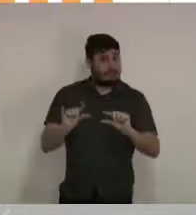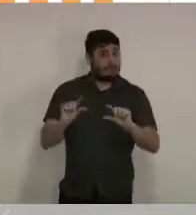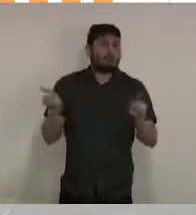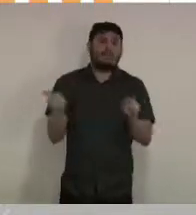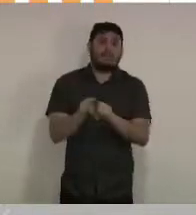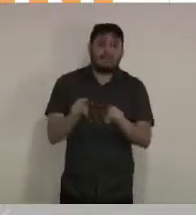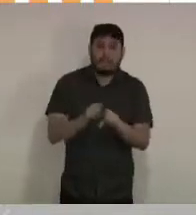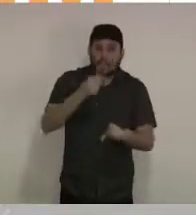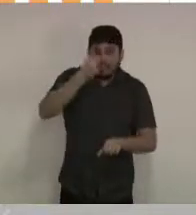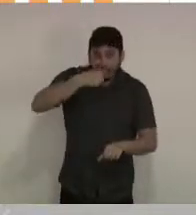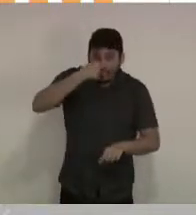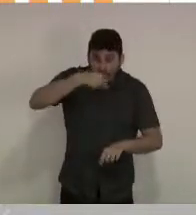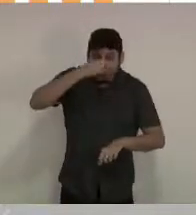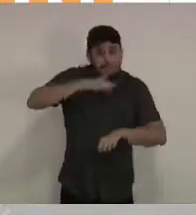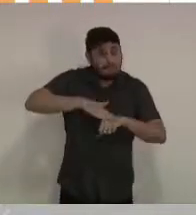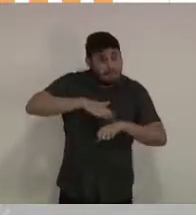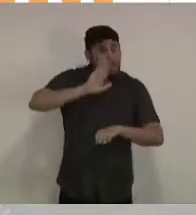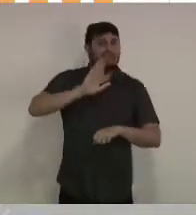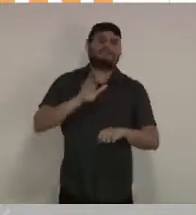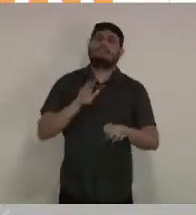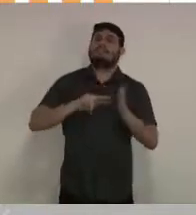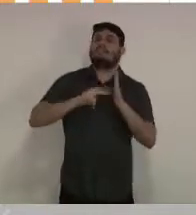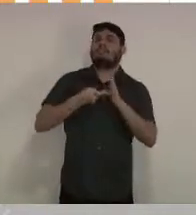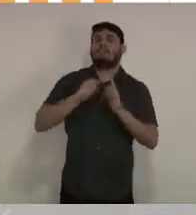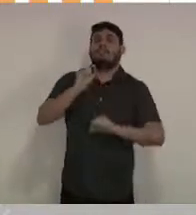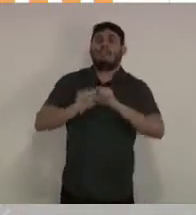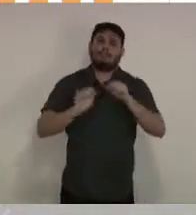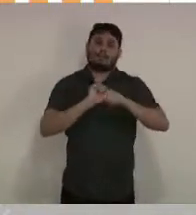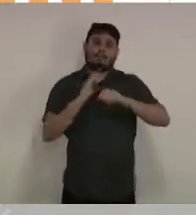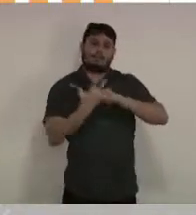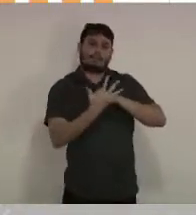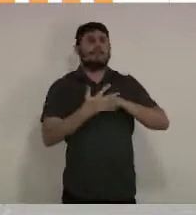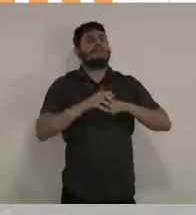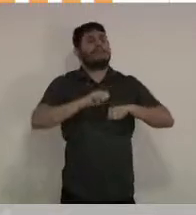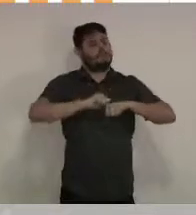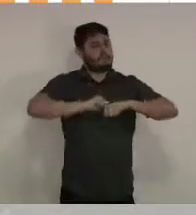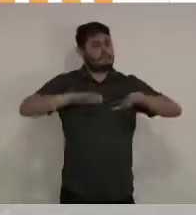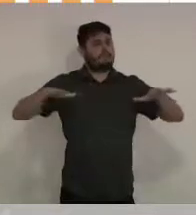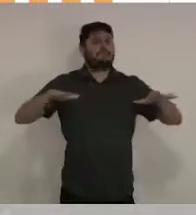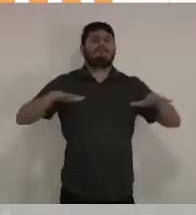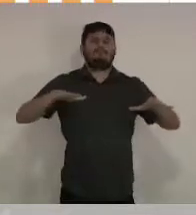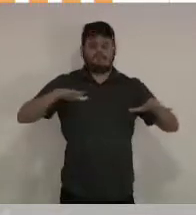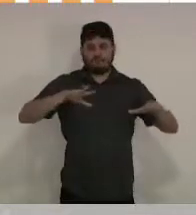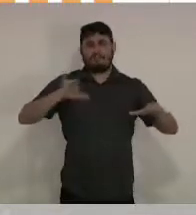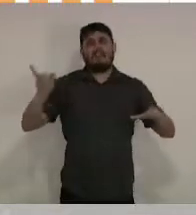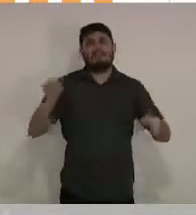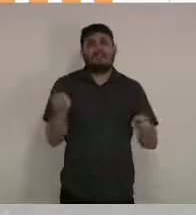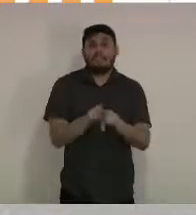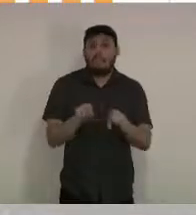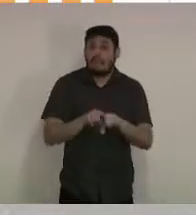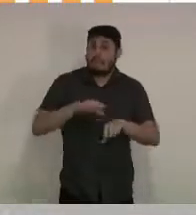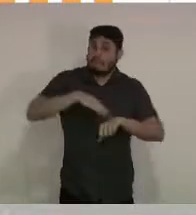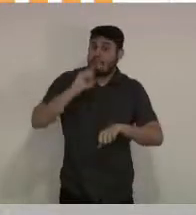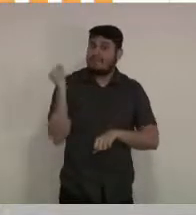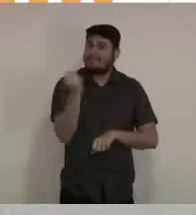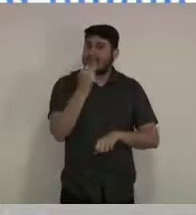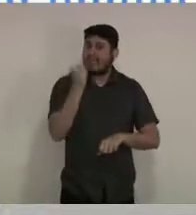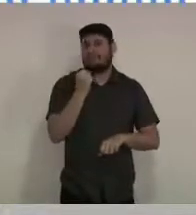esperamos um aumento de casos confirmados de COVID e, consequentemente, de casos mais graves que podem levar a óbito.